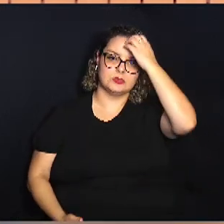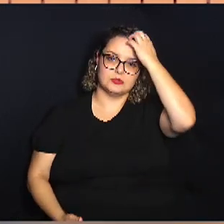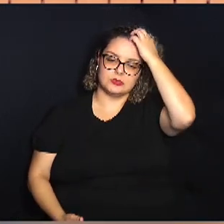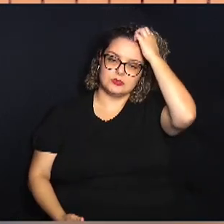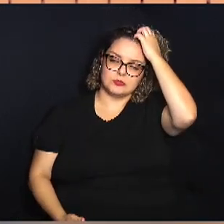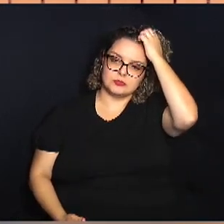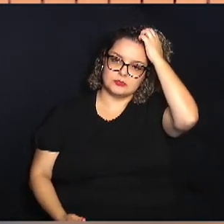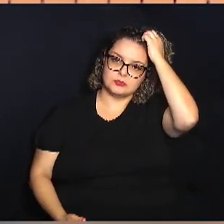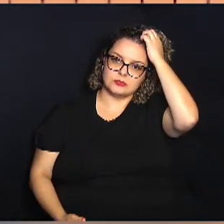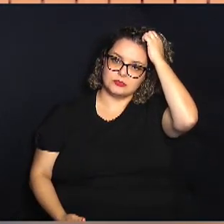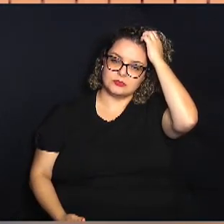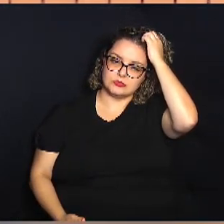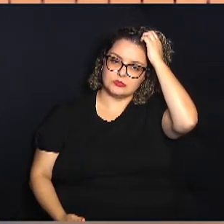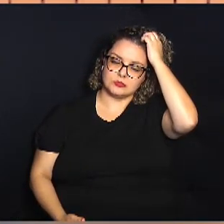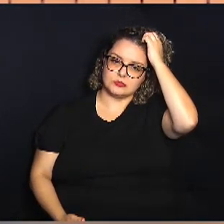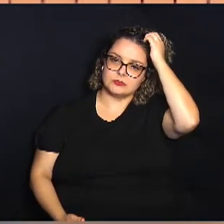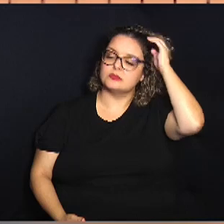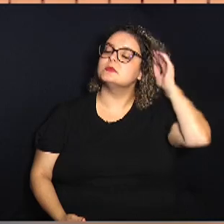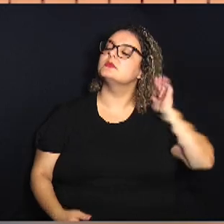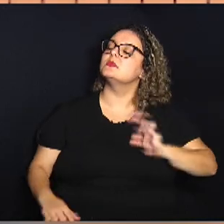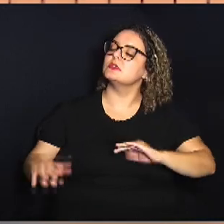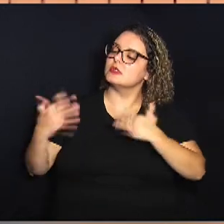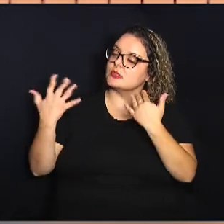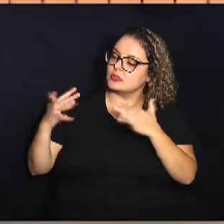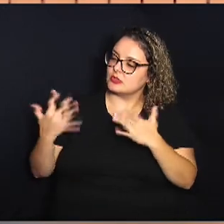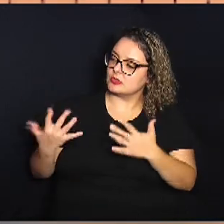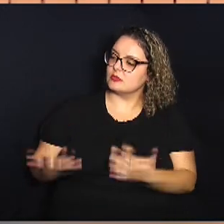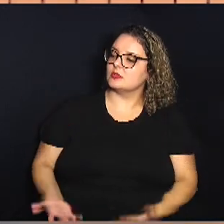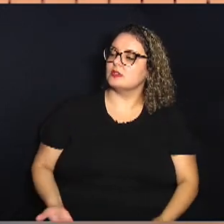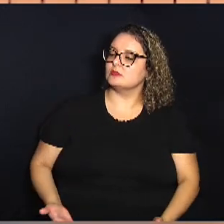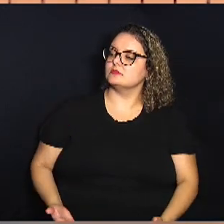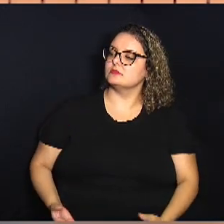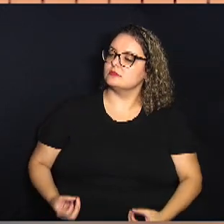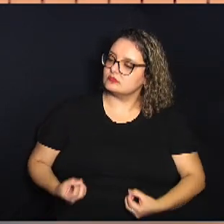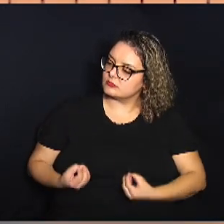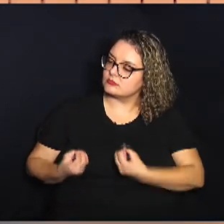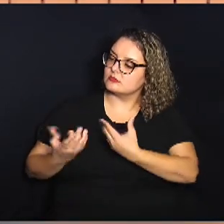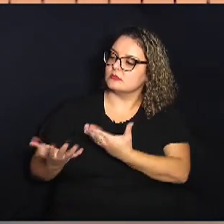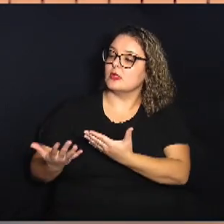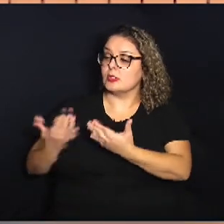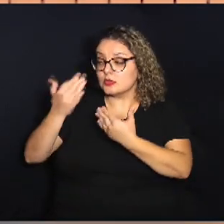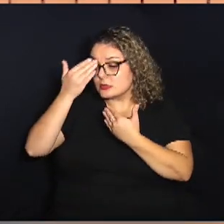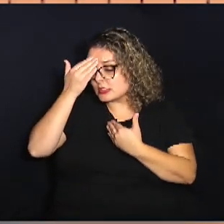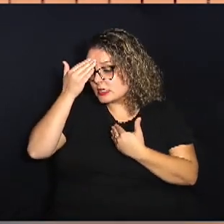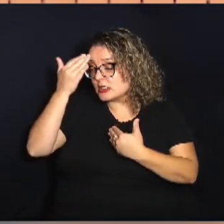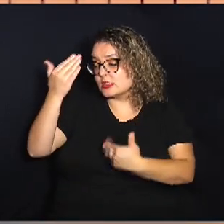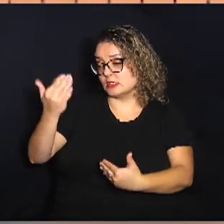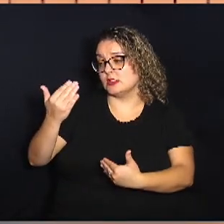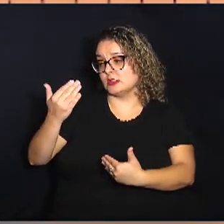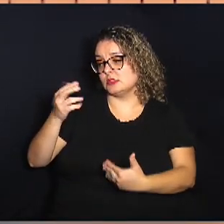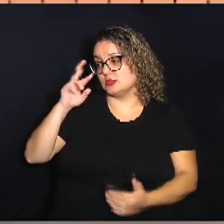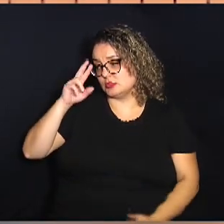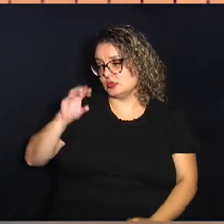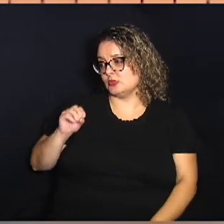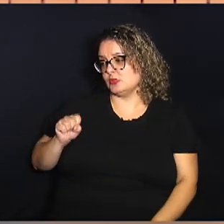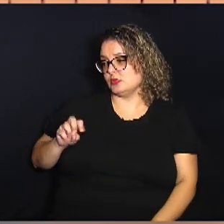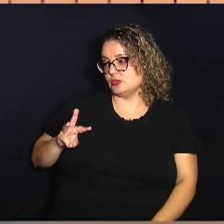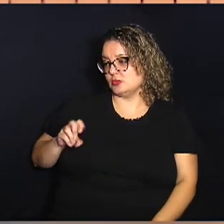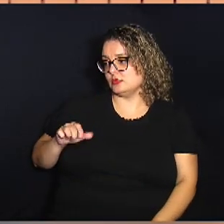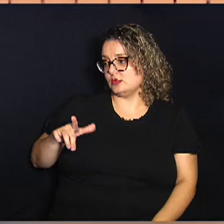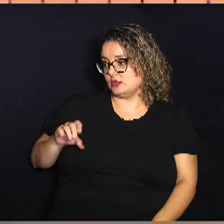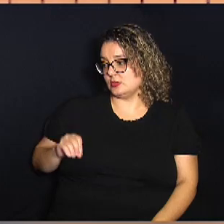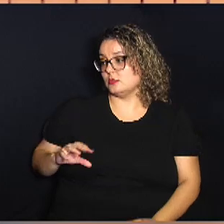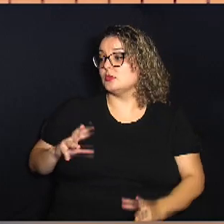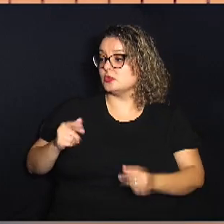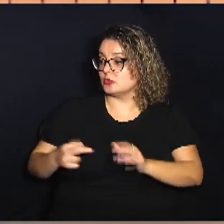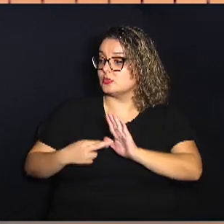Osvaldo e dando parabéns e expressando a nossa gratidão senhor Osvaldo por tudo que o senhor representa